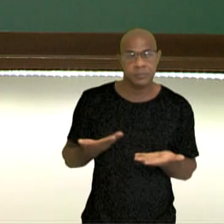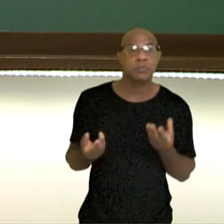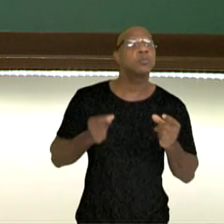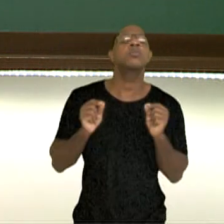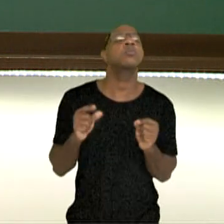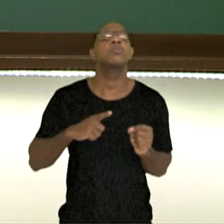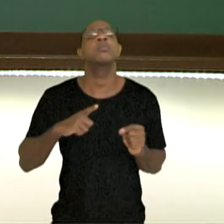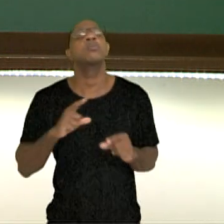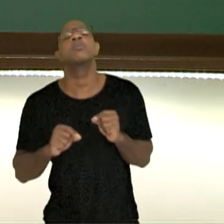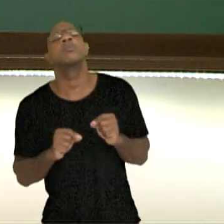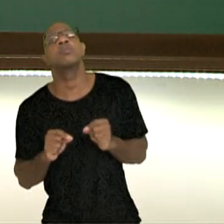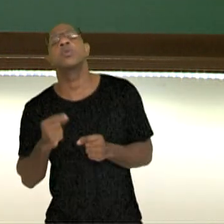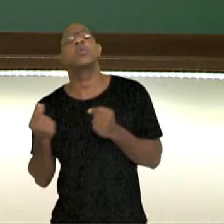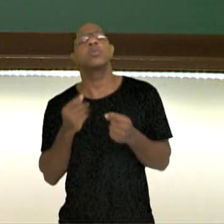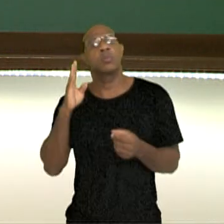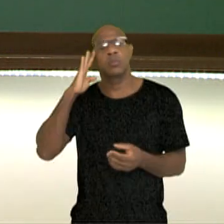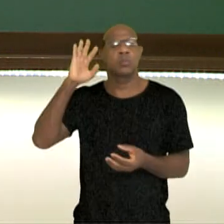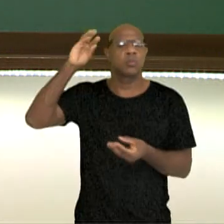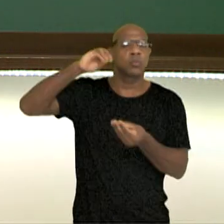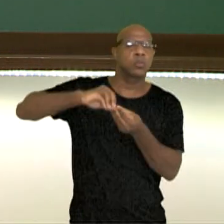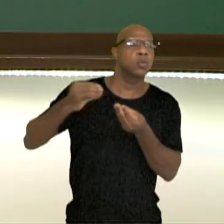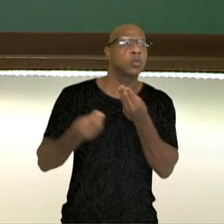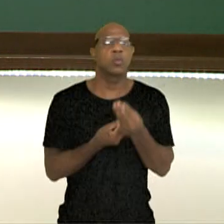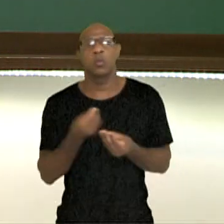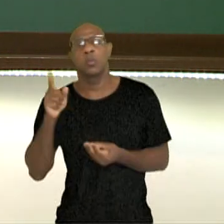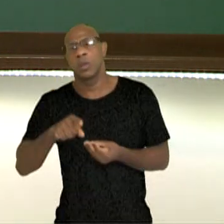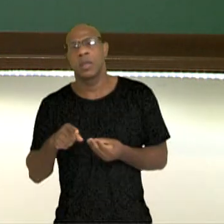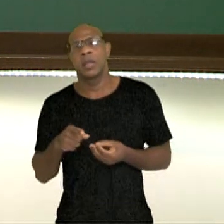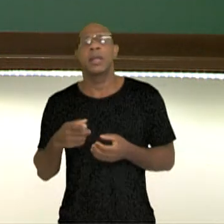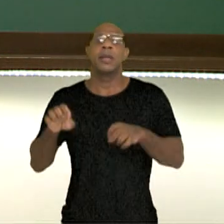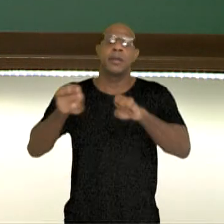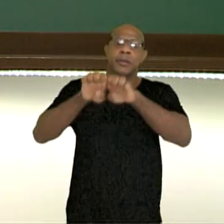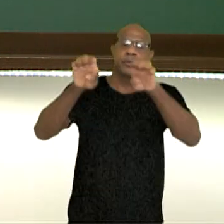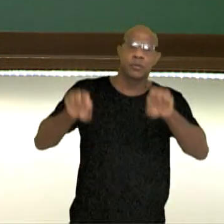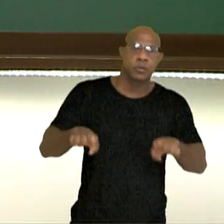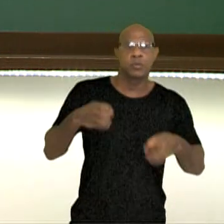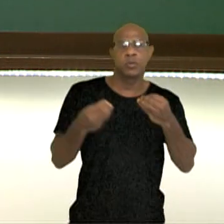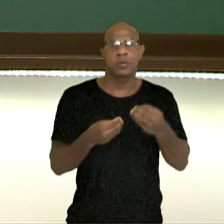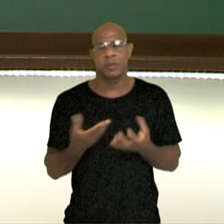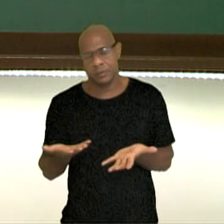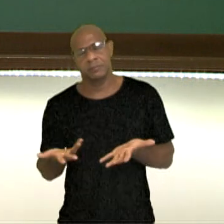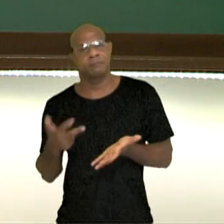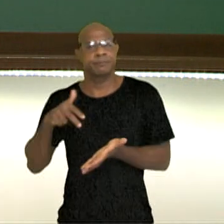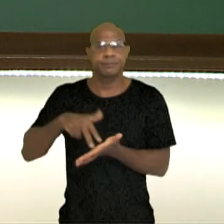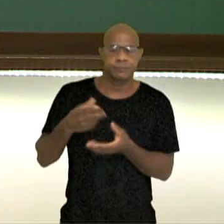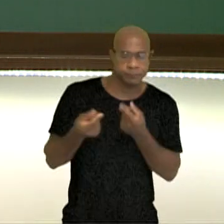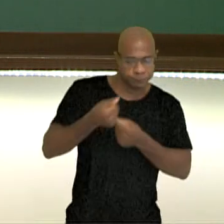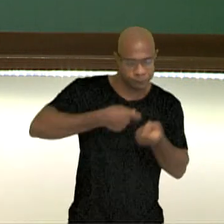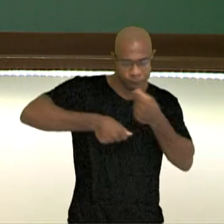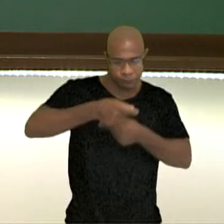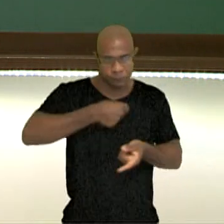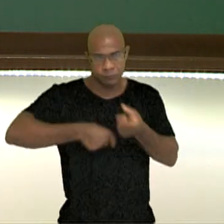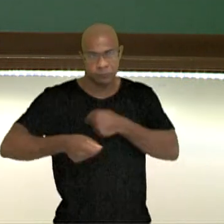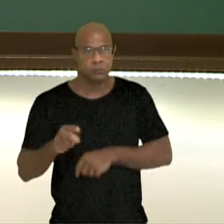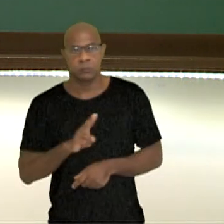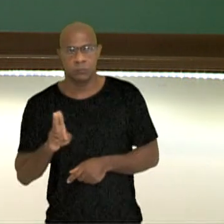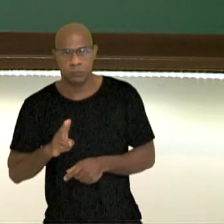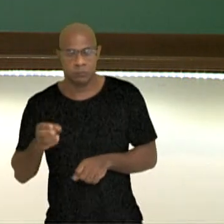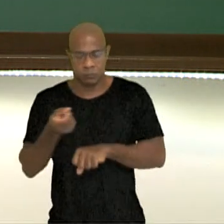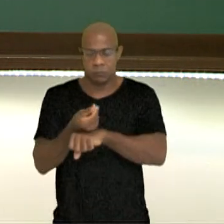é que teremos uma noção de como é essa estrutura que nos alicerça em termos econômicos, chamado